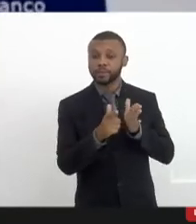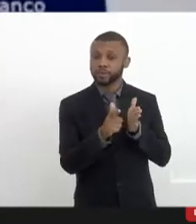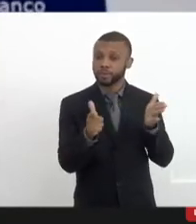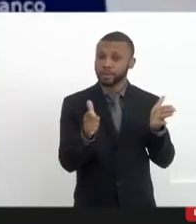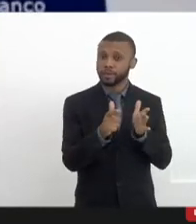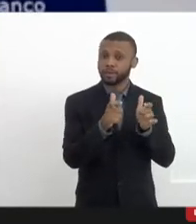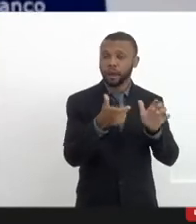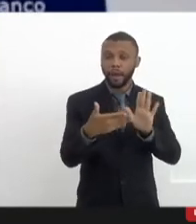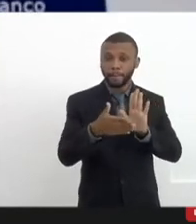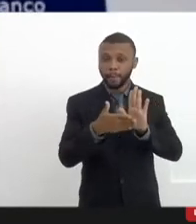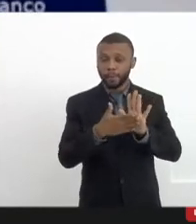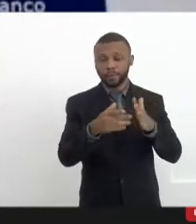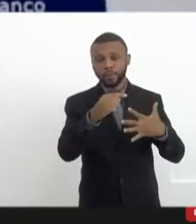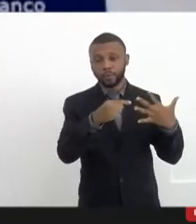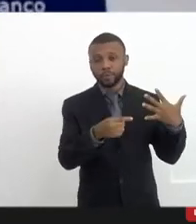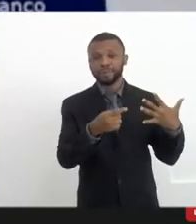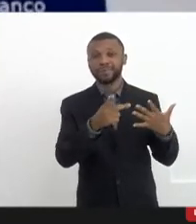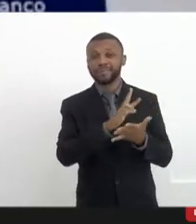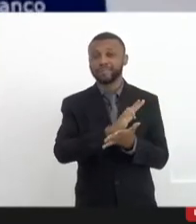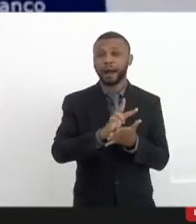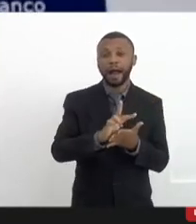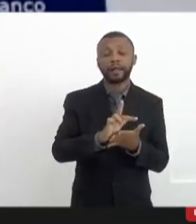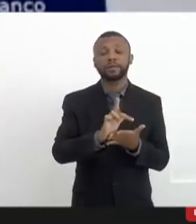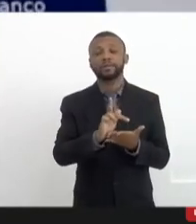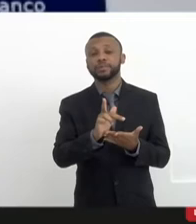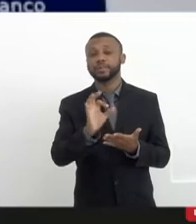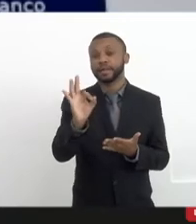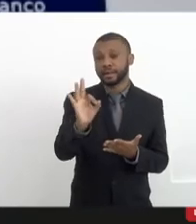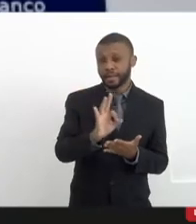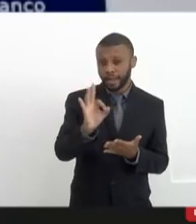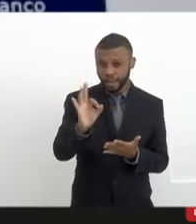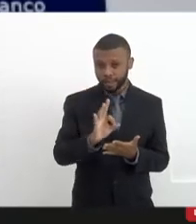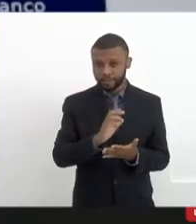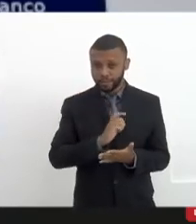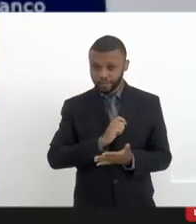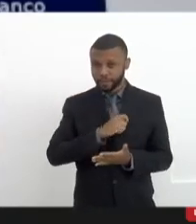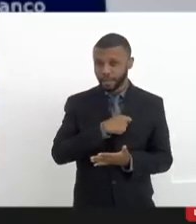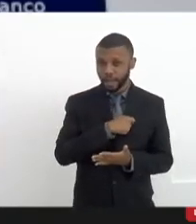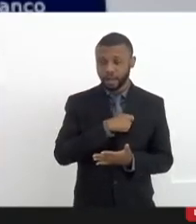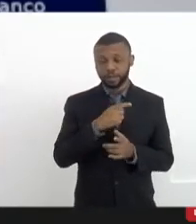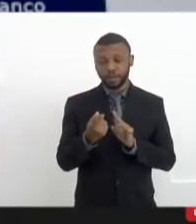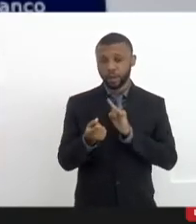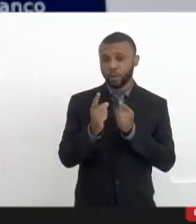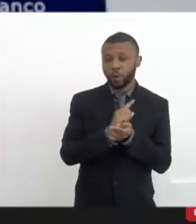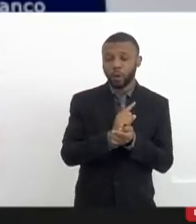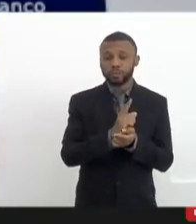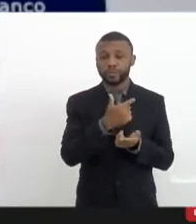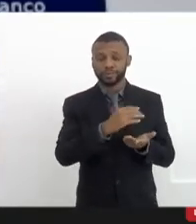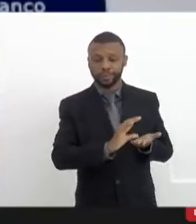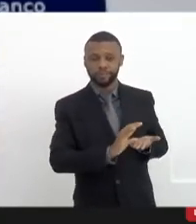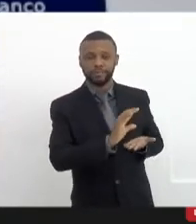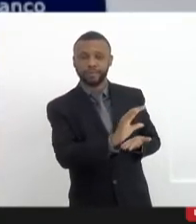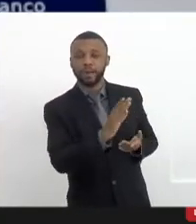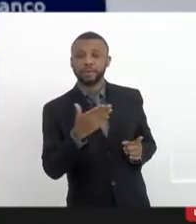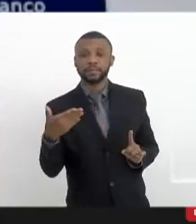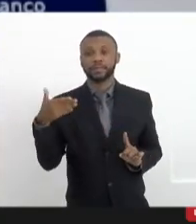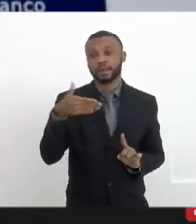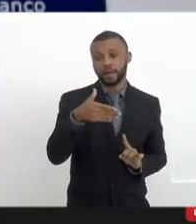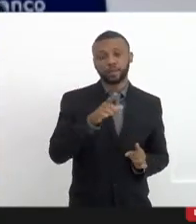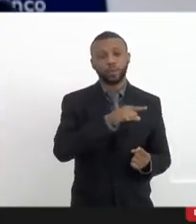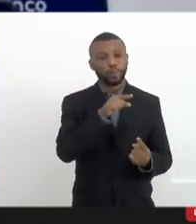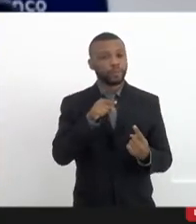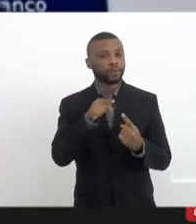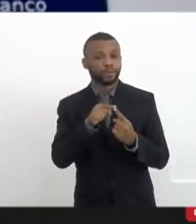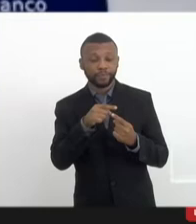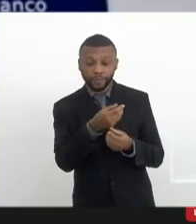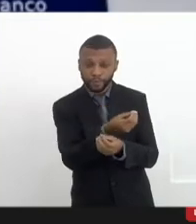fornece uma série de créditos fiscais ao invés de concessões diretas. O objetivo é dar aos jornais e